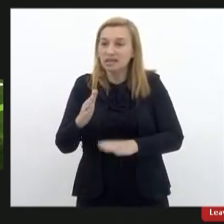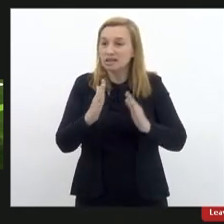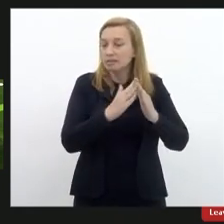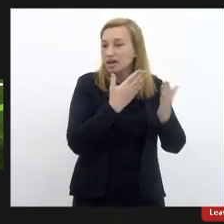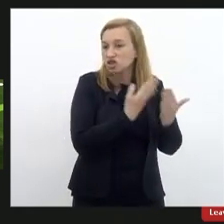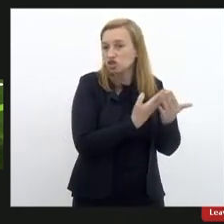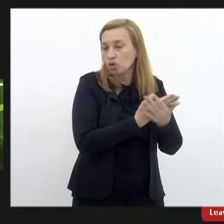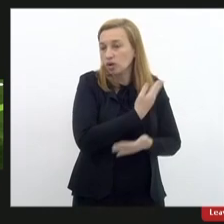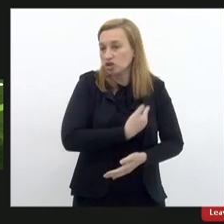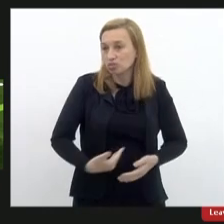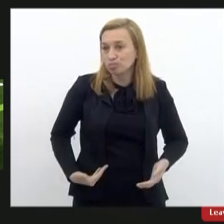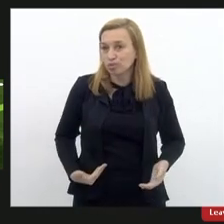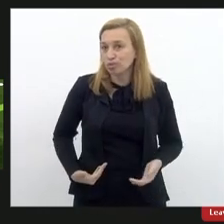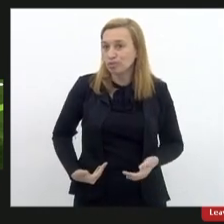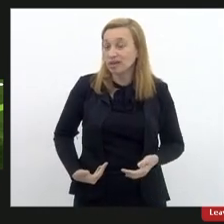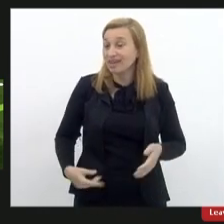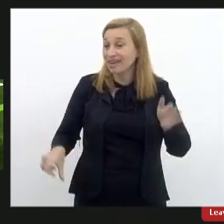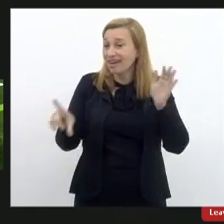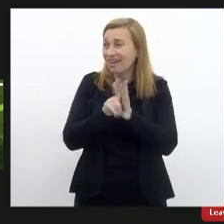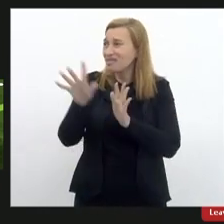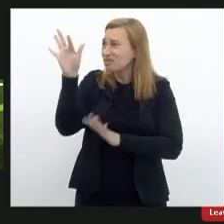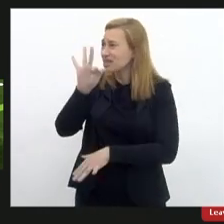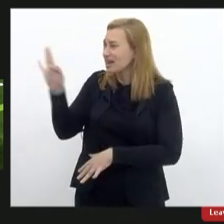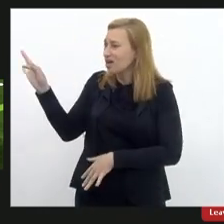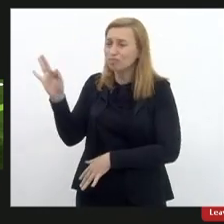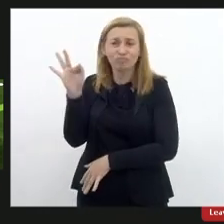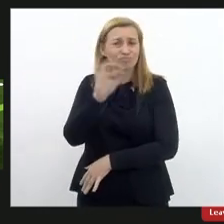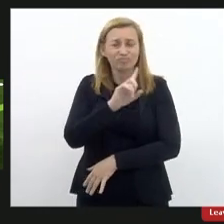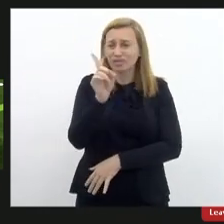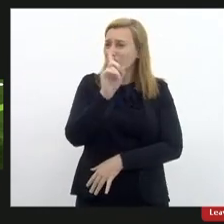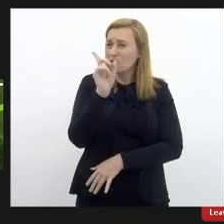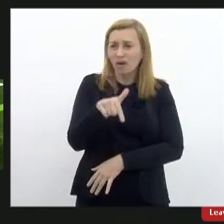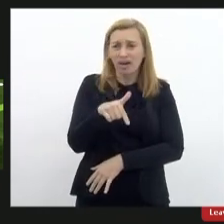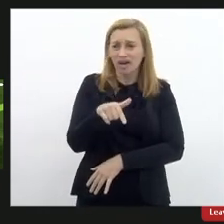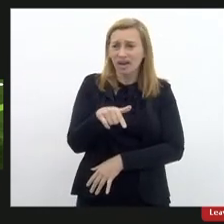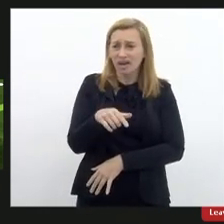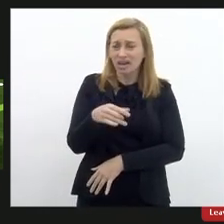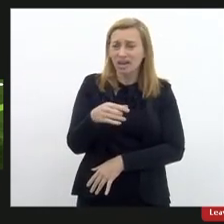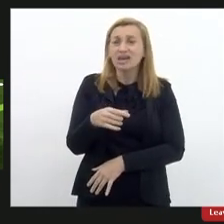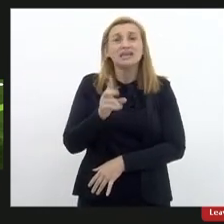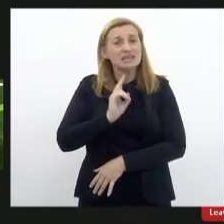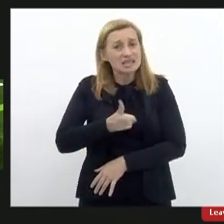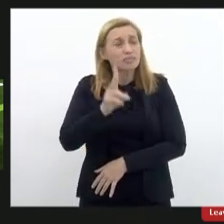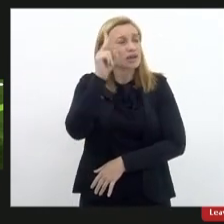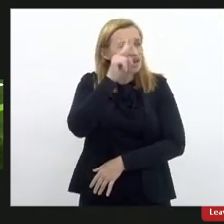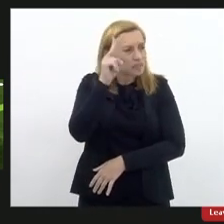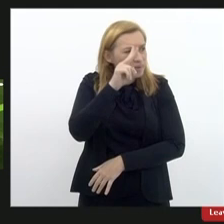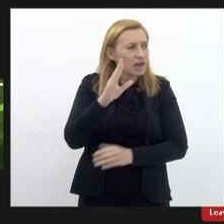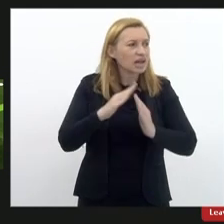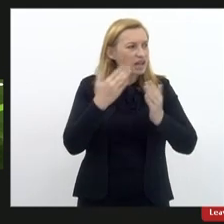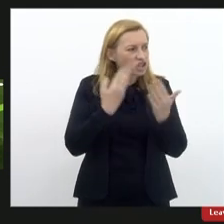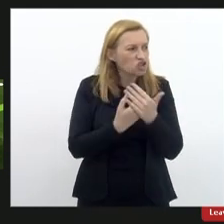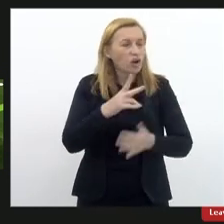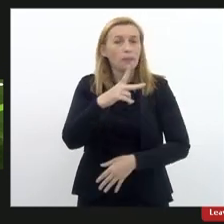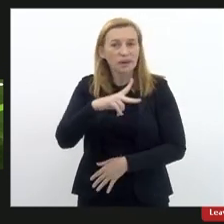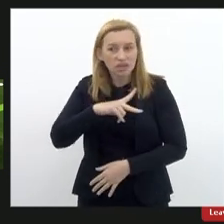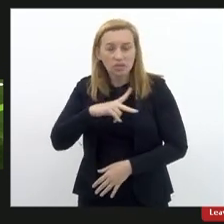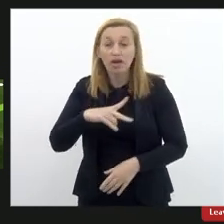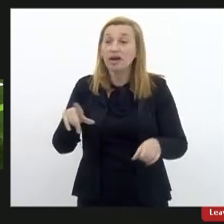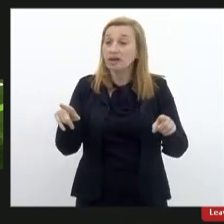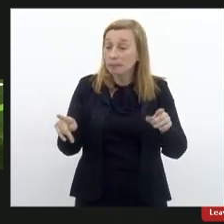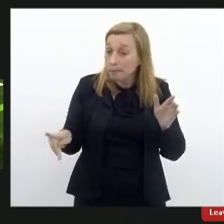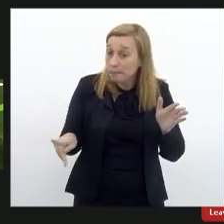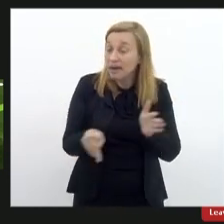públicas. E a lei federal fala que não é isso. Então, gente tem sempre que lembrar que as escolas particulares fazem